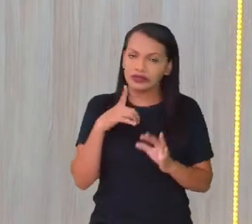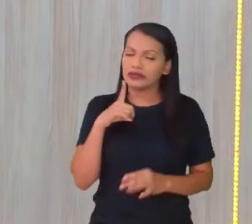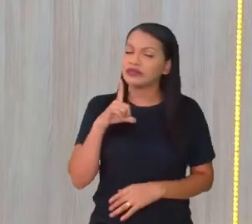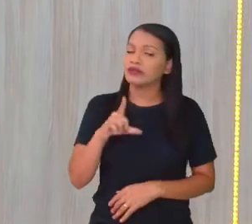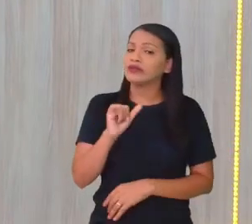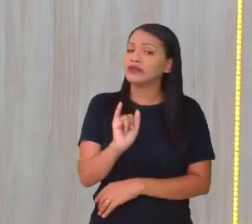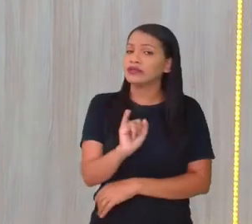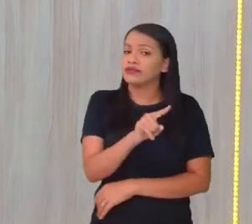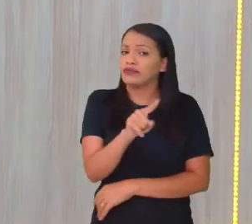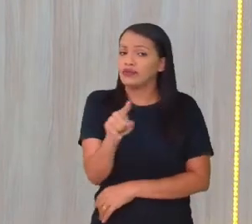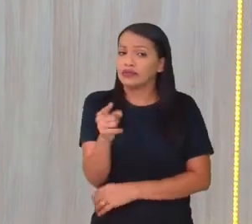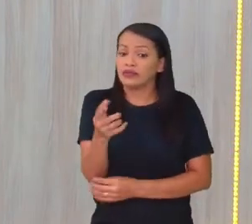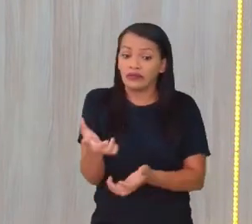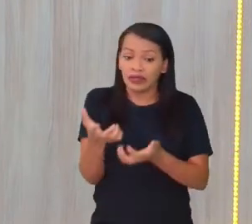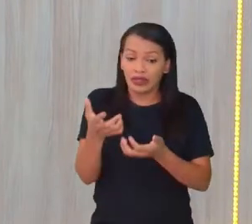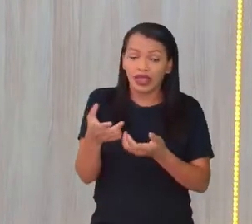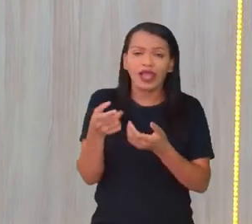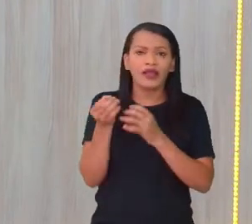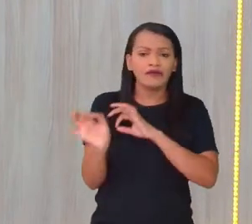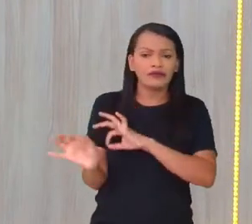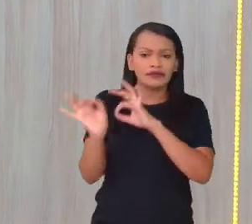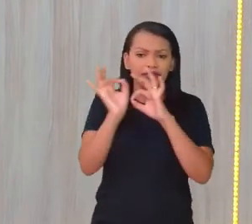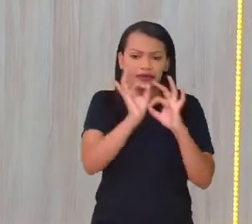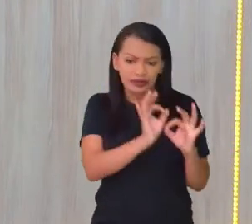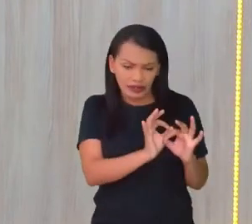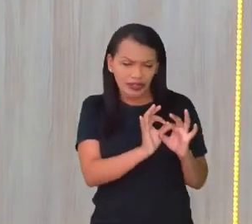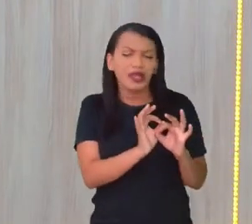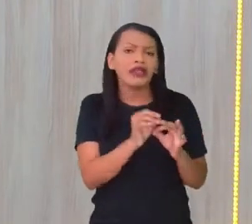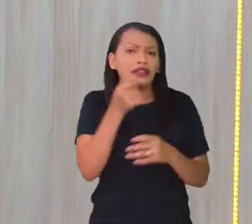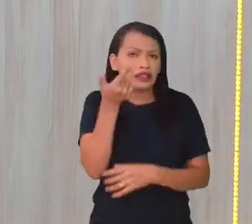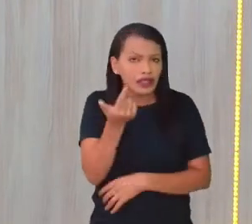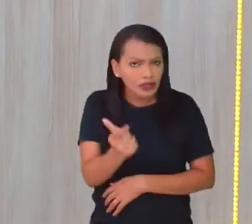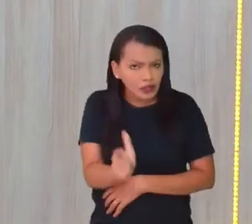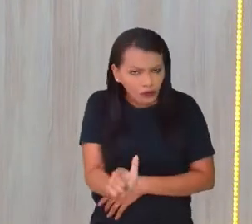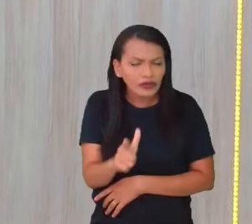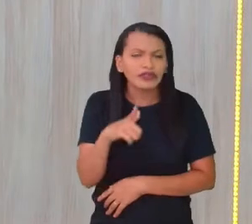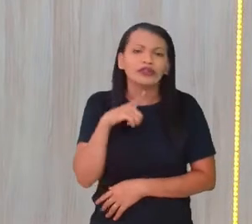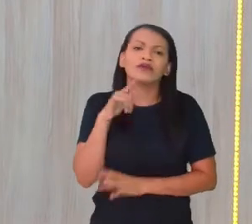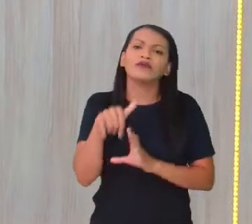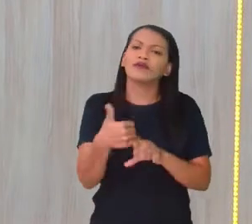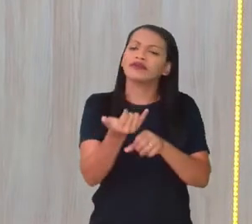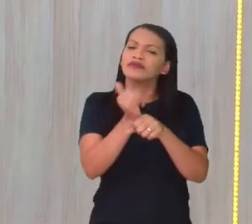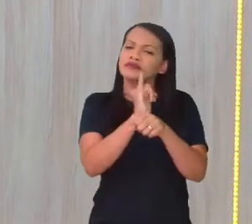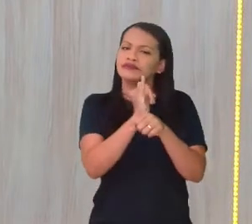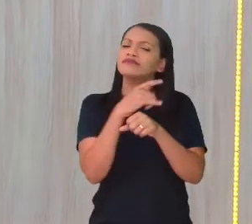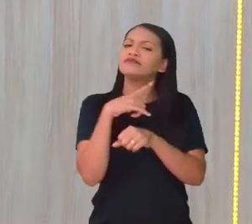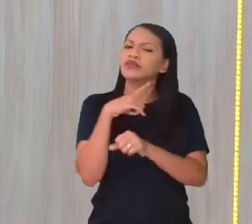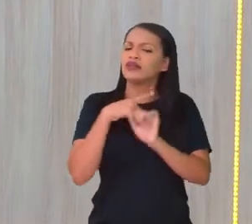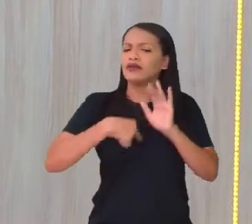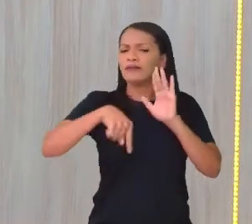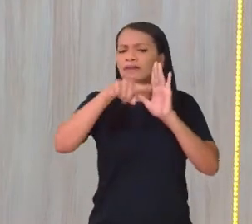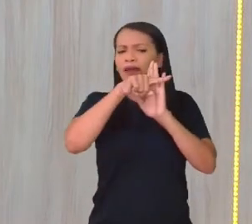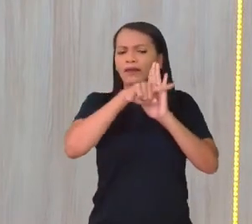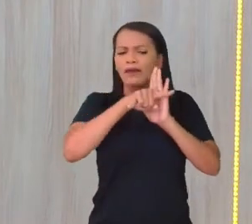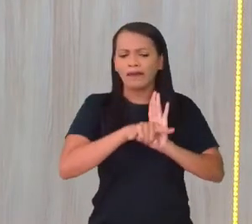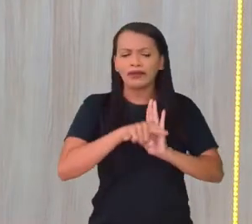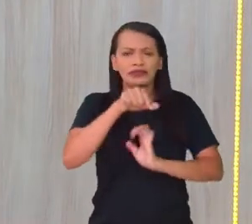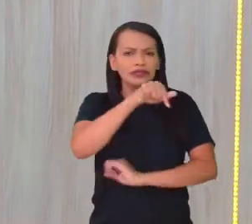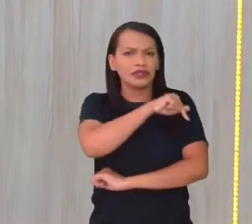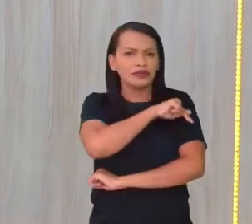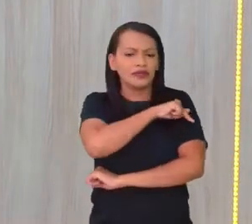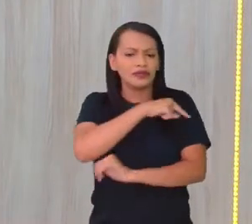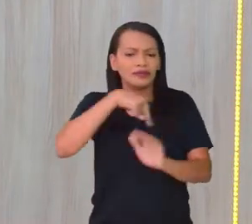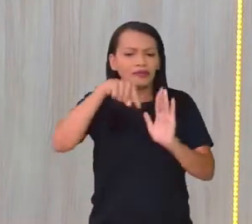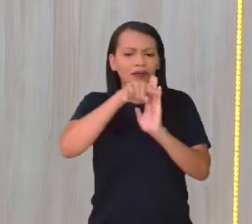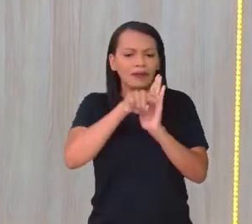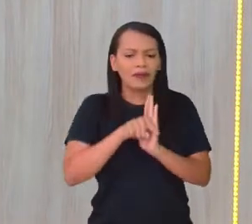se você quiser assistir essa aula mais uma vez, tem um canal no YouTube, você vai ter a playlist do sétimo ano dentro